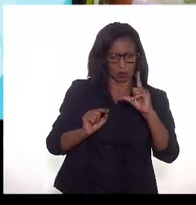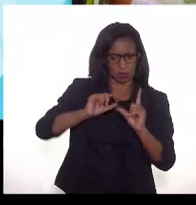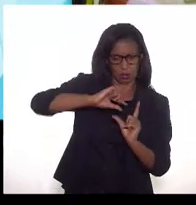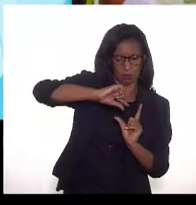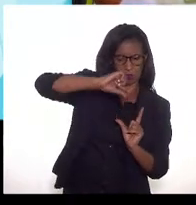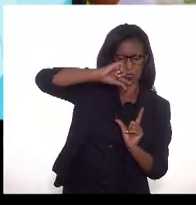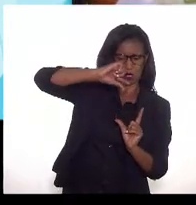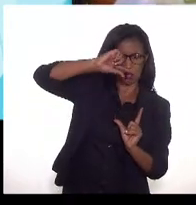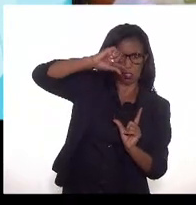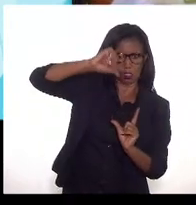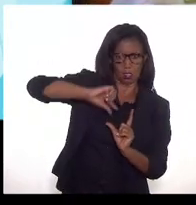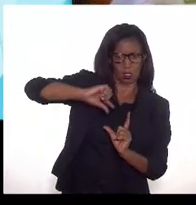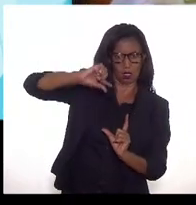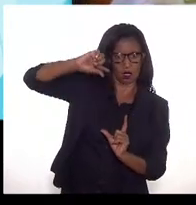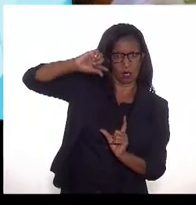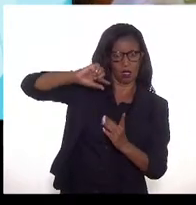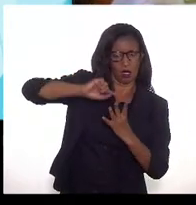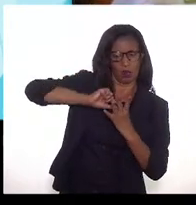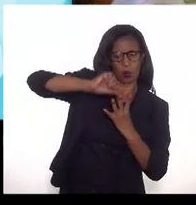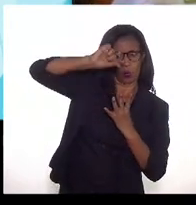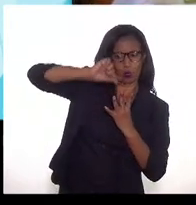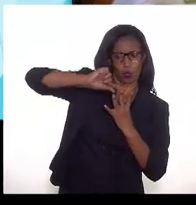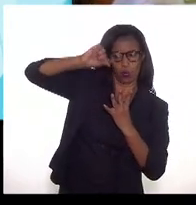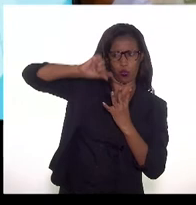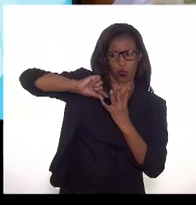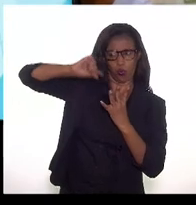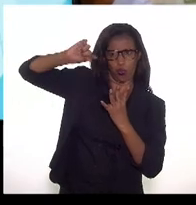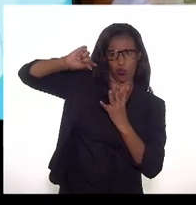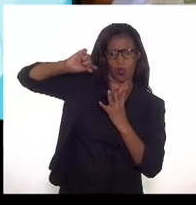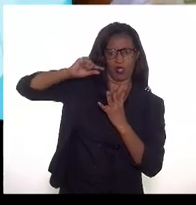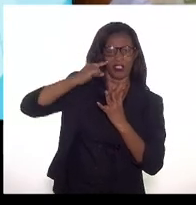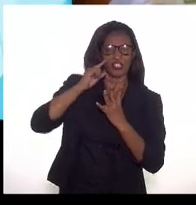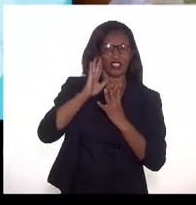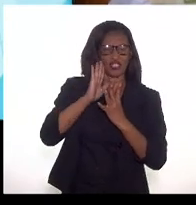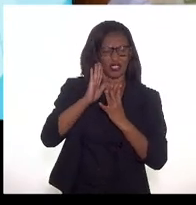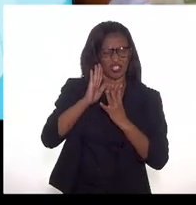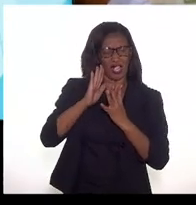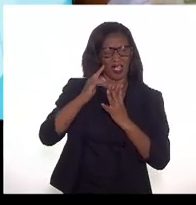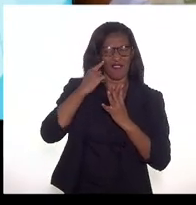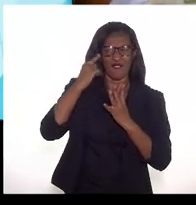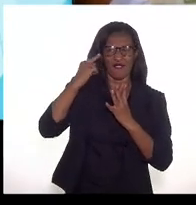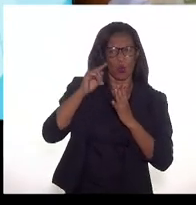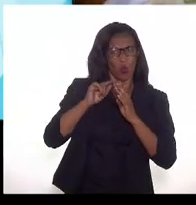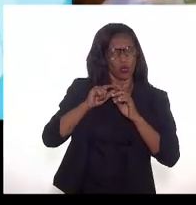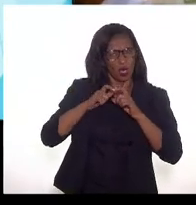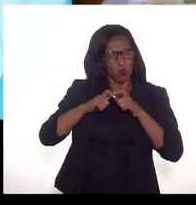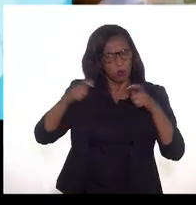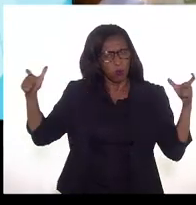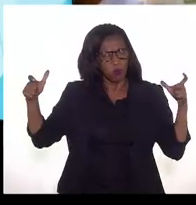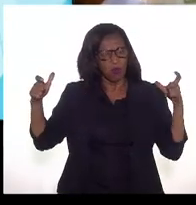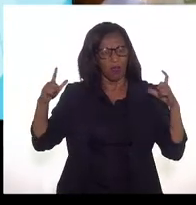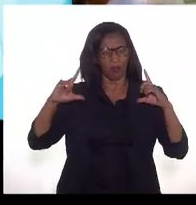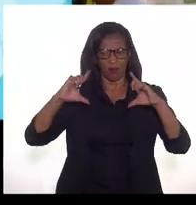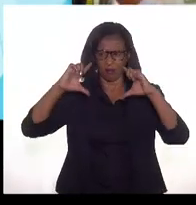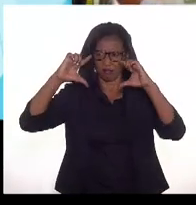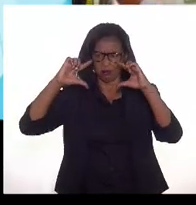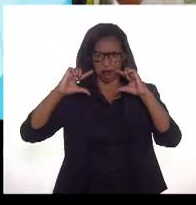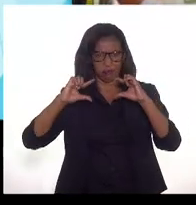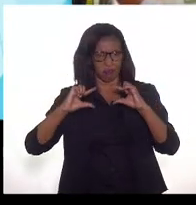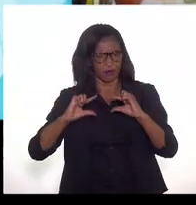estamos vendo uma importação que já foi grande para compensar essa diferença sendo reduzida.